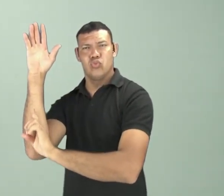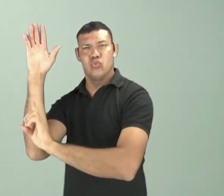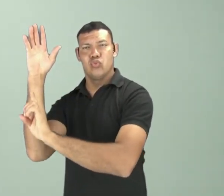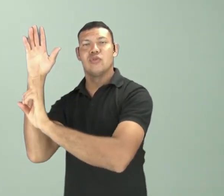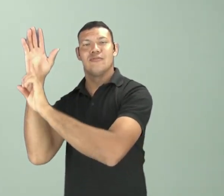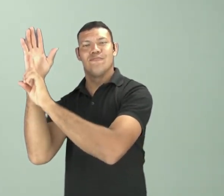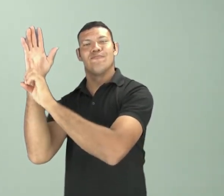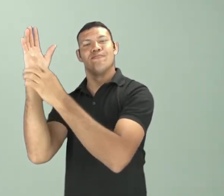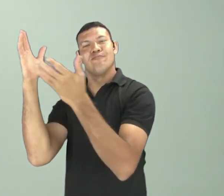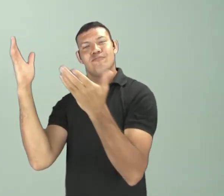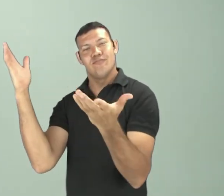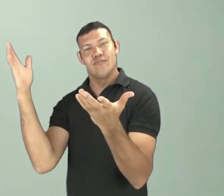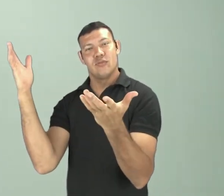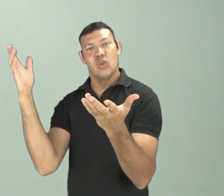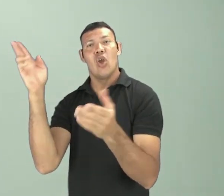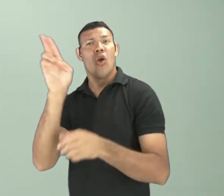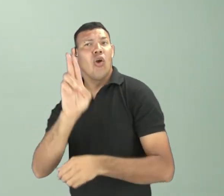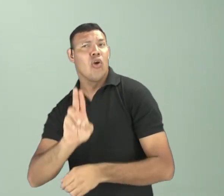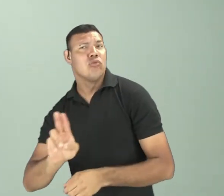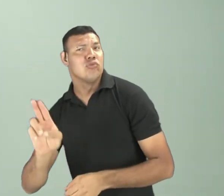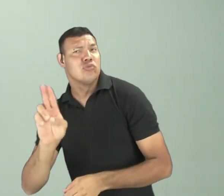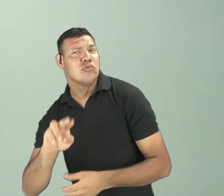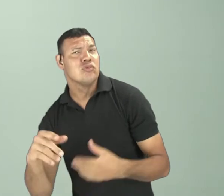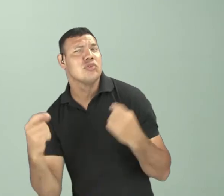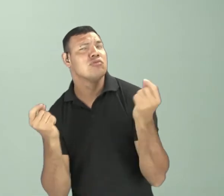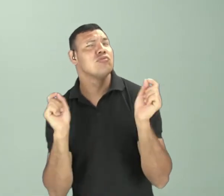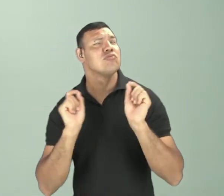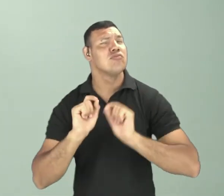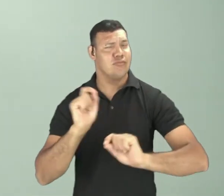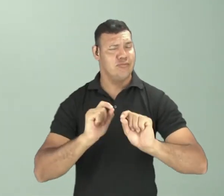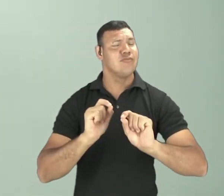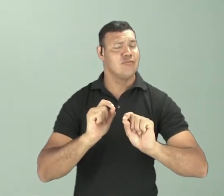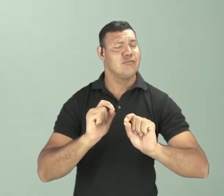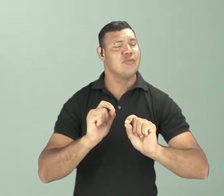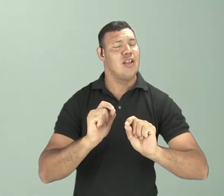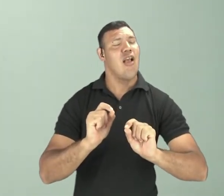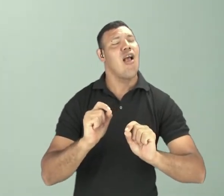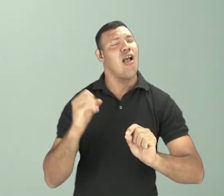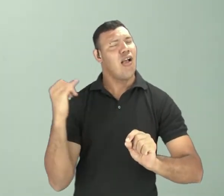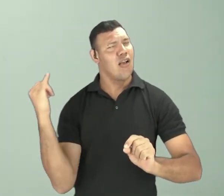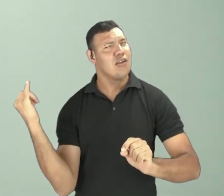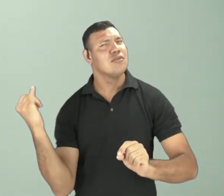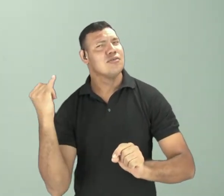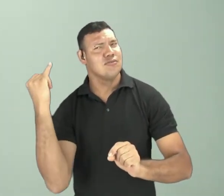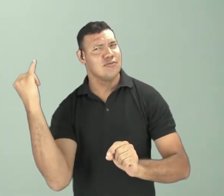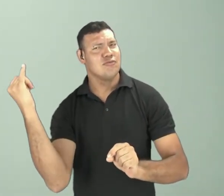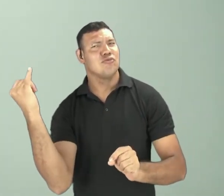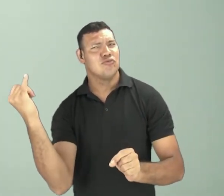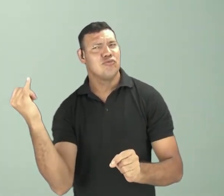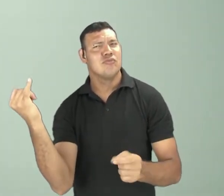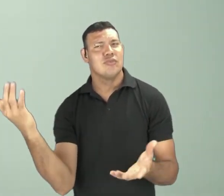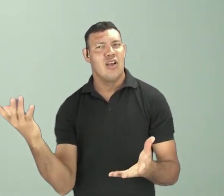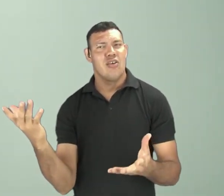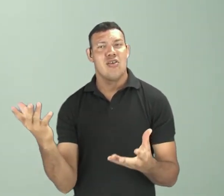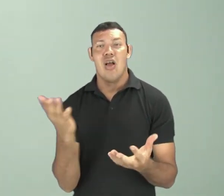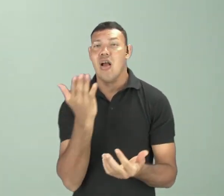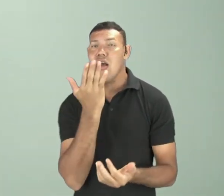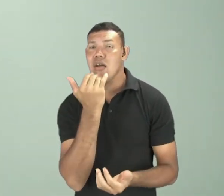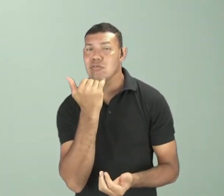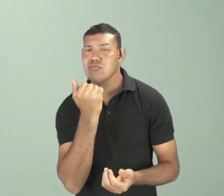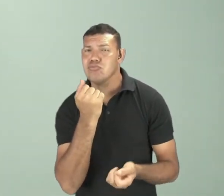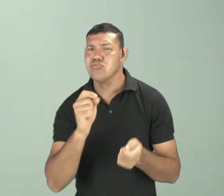utilizam a água. E através desse processo chamado de fotossíntese, eles produzem moléculas orgânicas